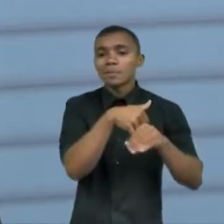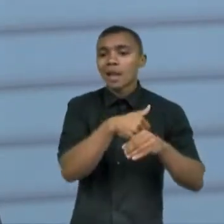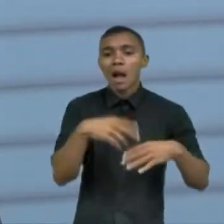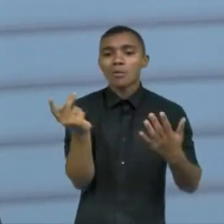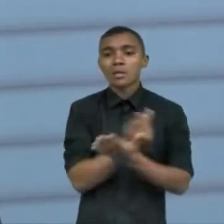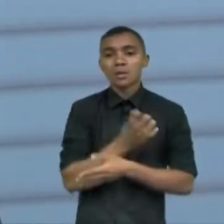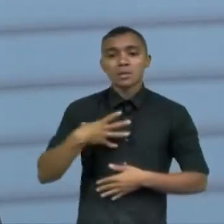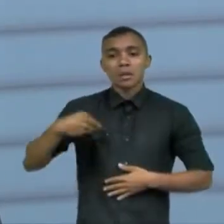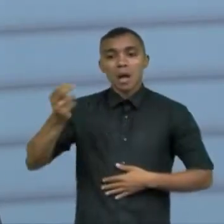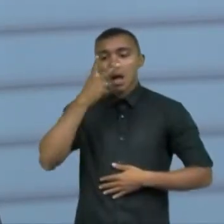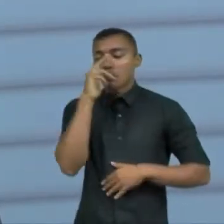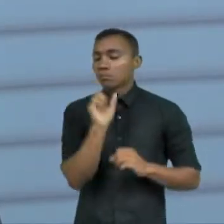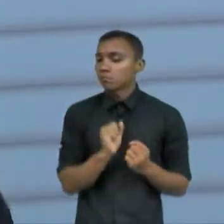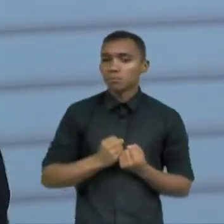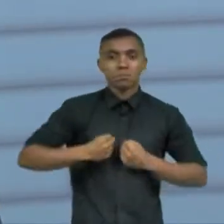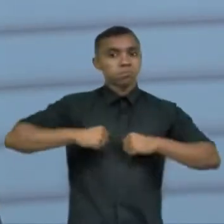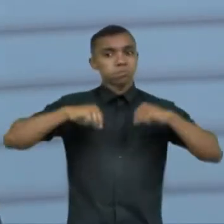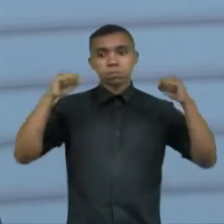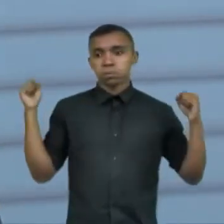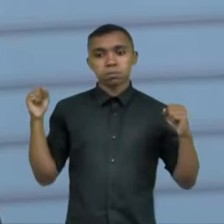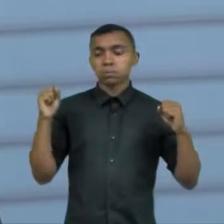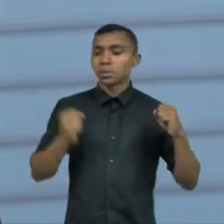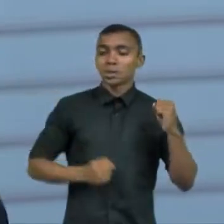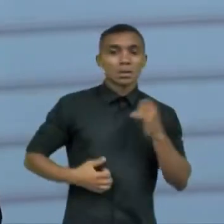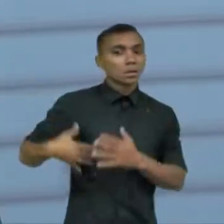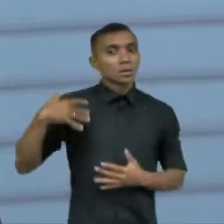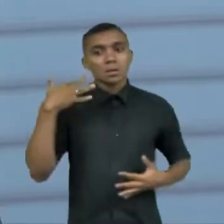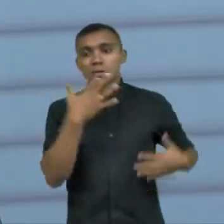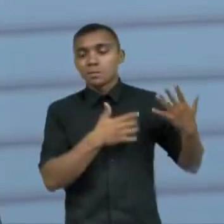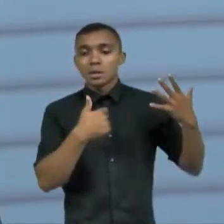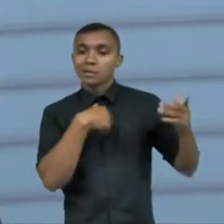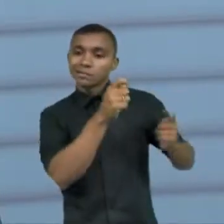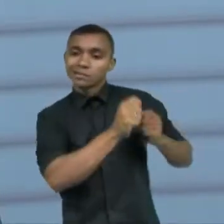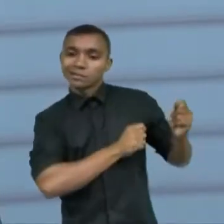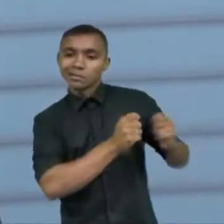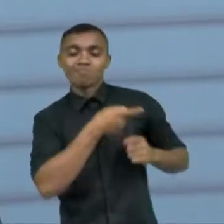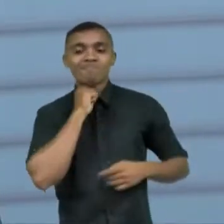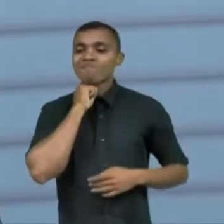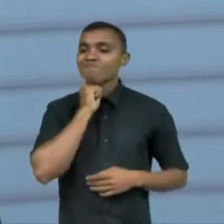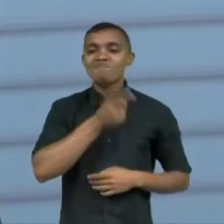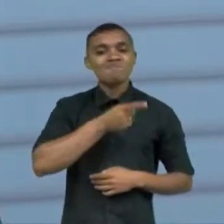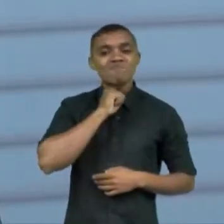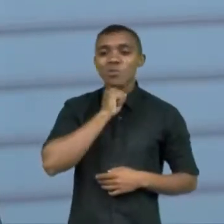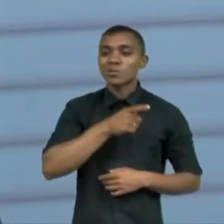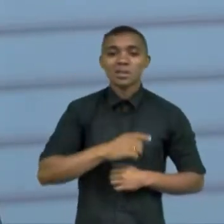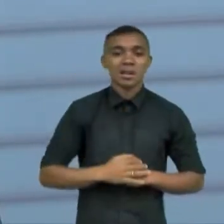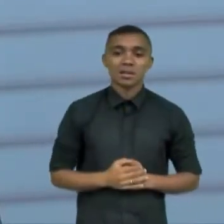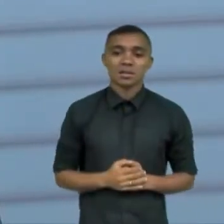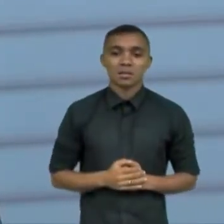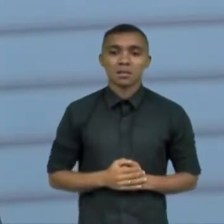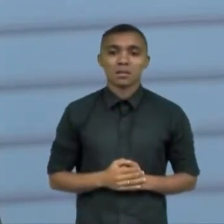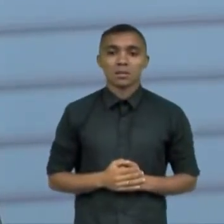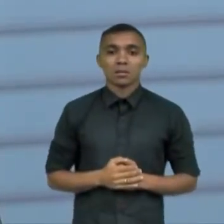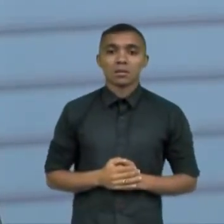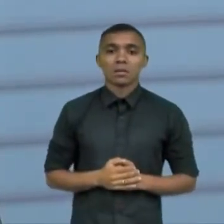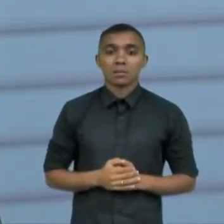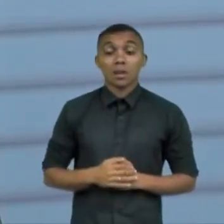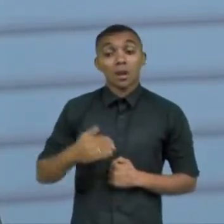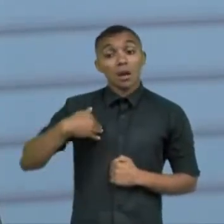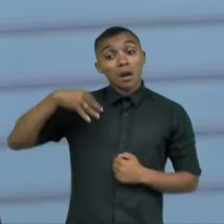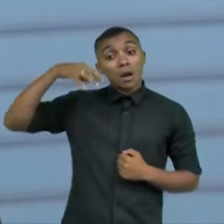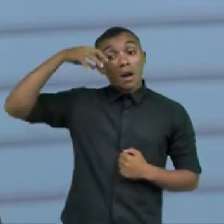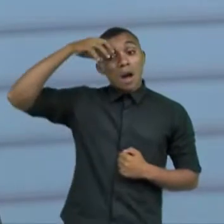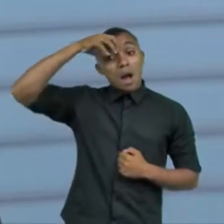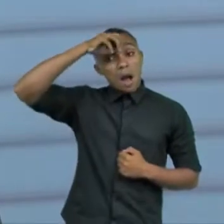desorganizava entrava em crise e eu não conseguia mais fazer o que eu tinha saído para fazer até eu aprender que eu